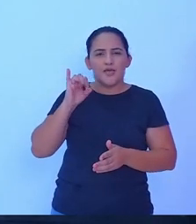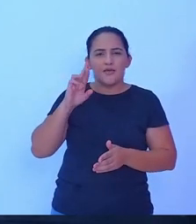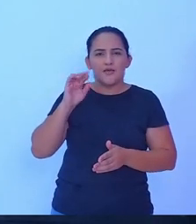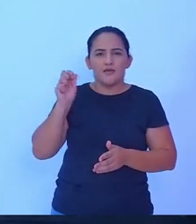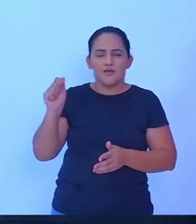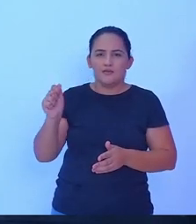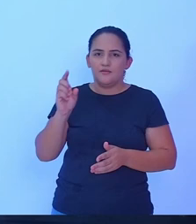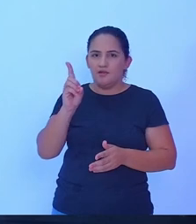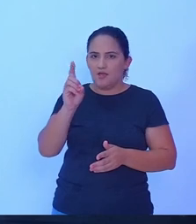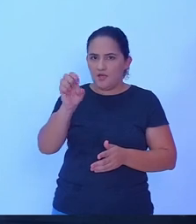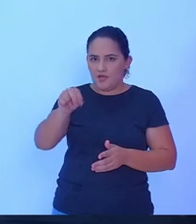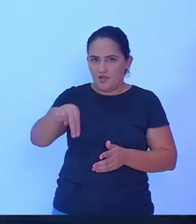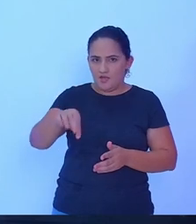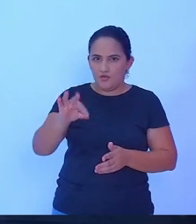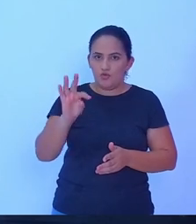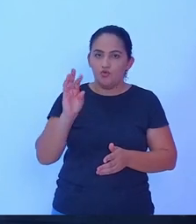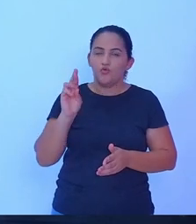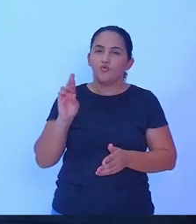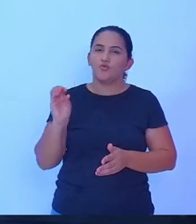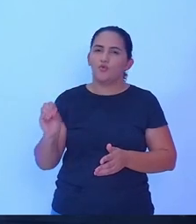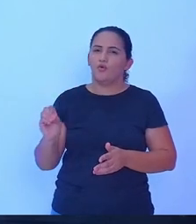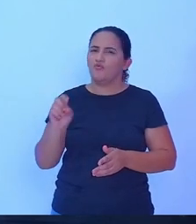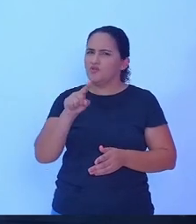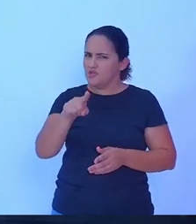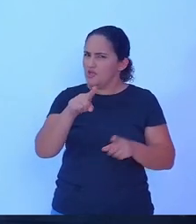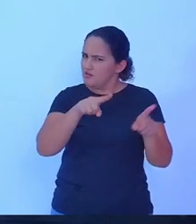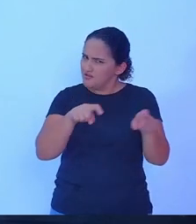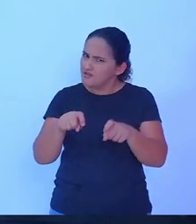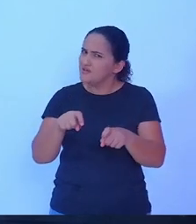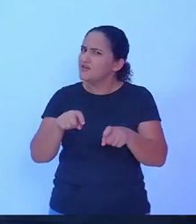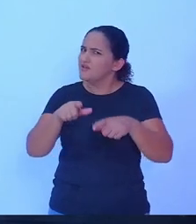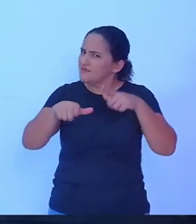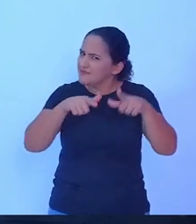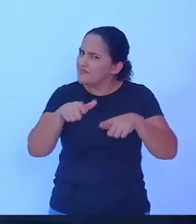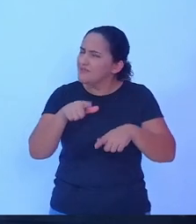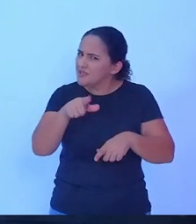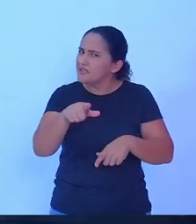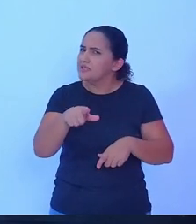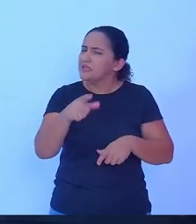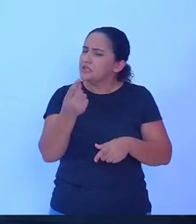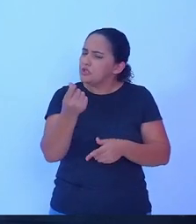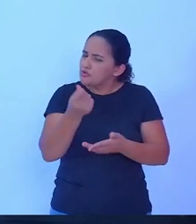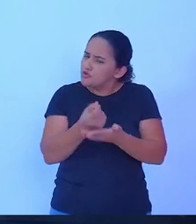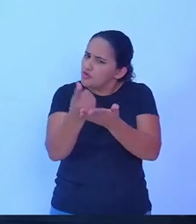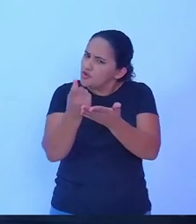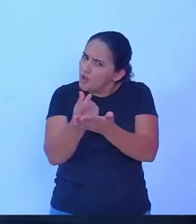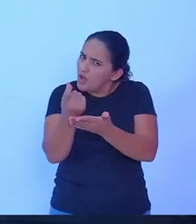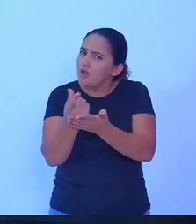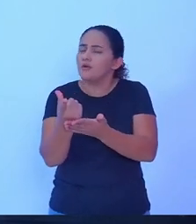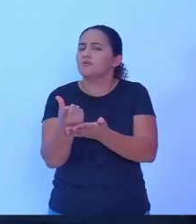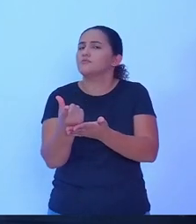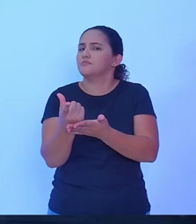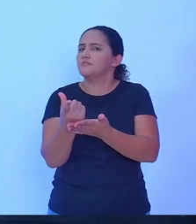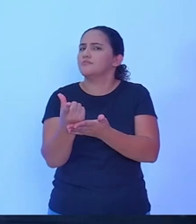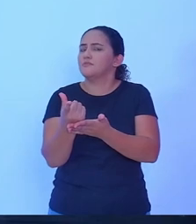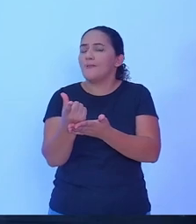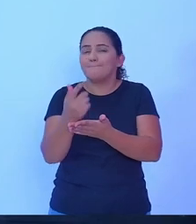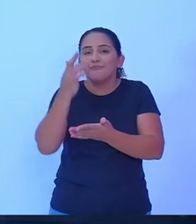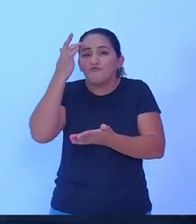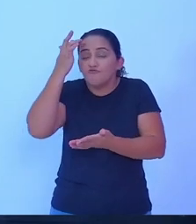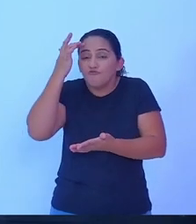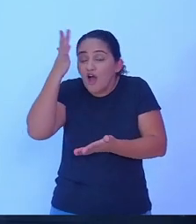você, agricultor, precisa do incentivo, precisa da ajuda do Poder Público Municipal, para que facilite,